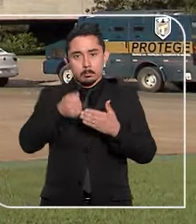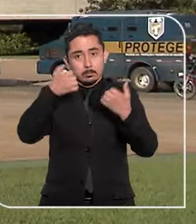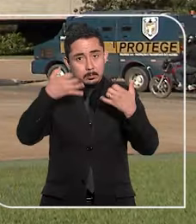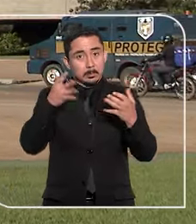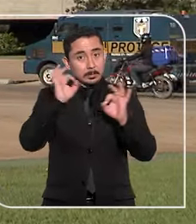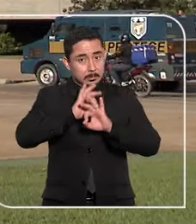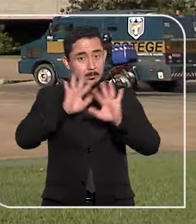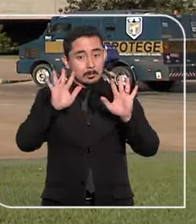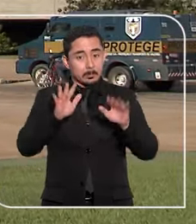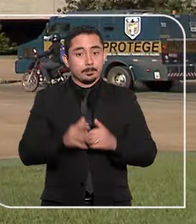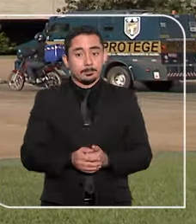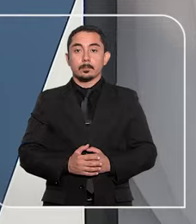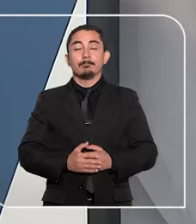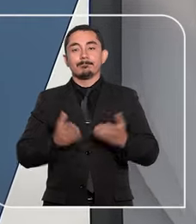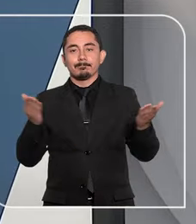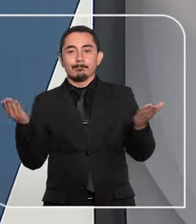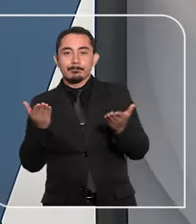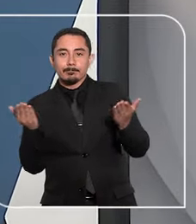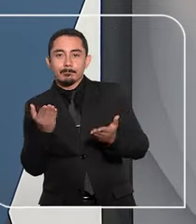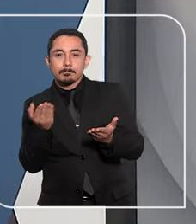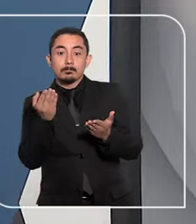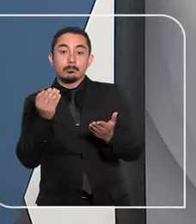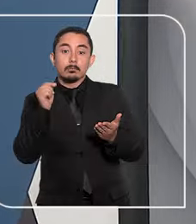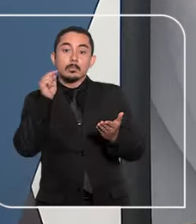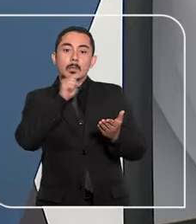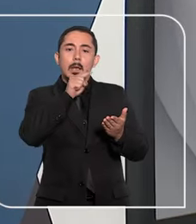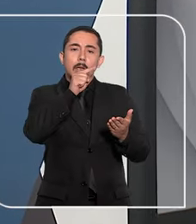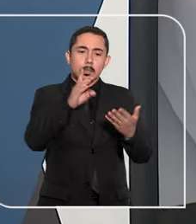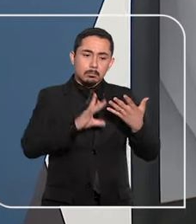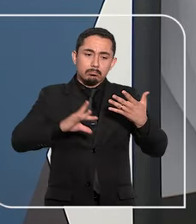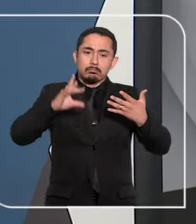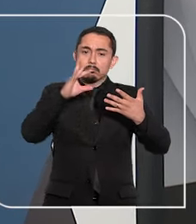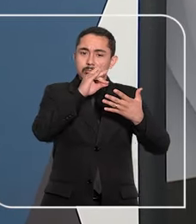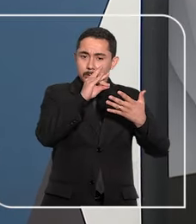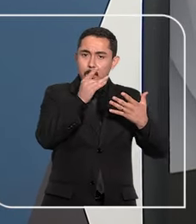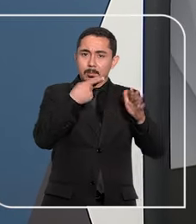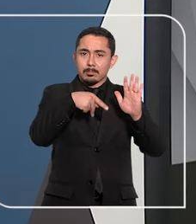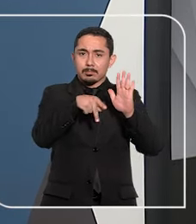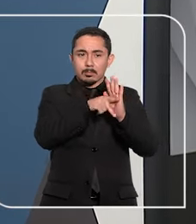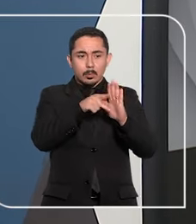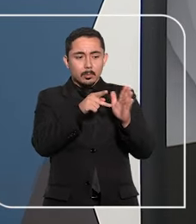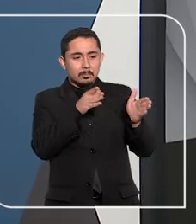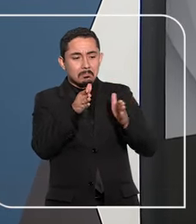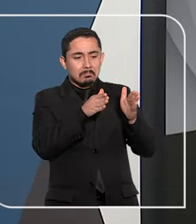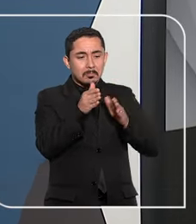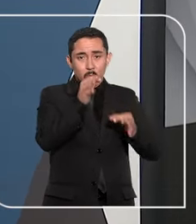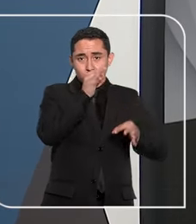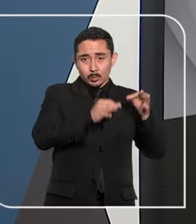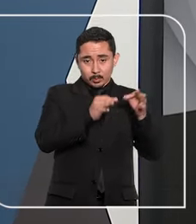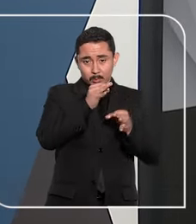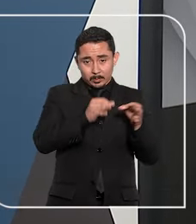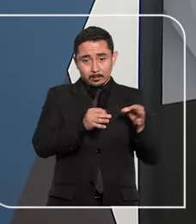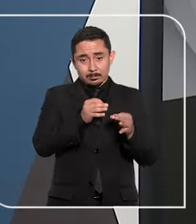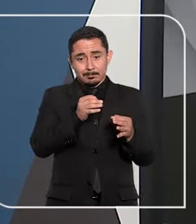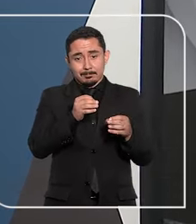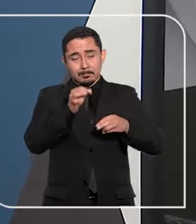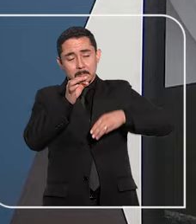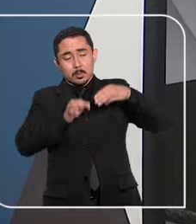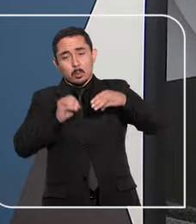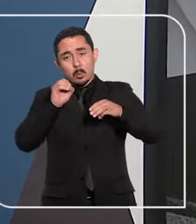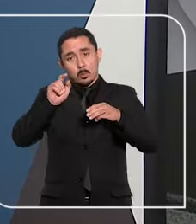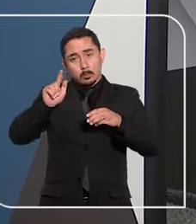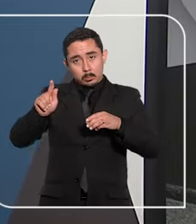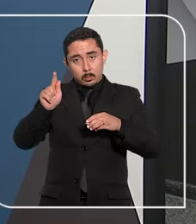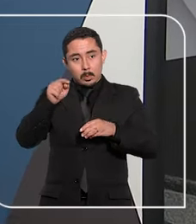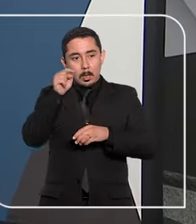estiverem presentes. Agora vamos a alguns dos destaques durante o plantão judiciário cumprido pelo ministro Og